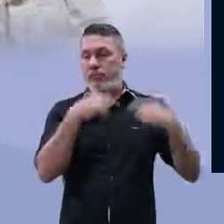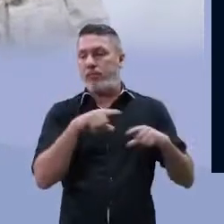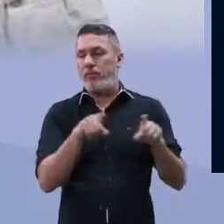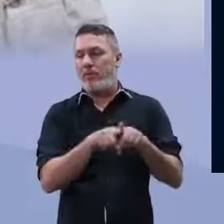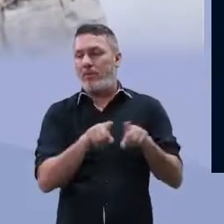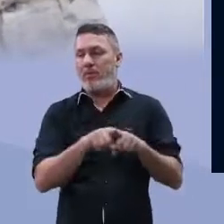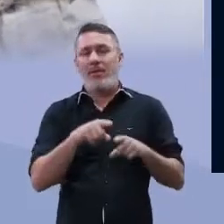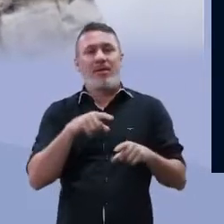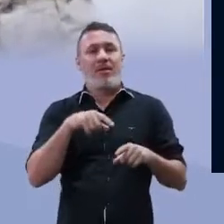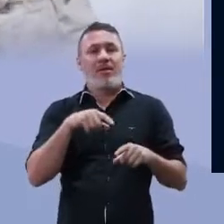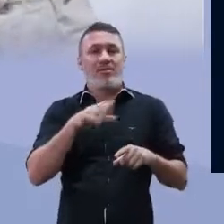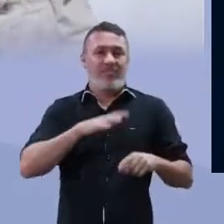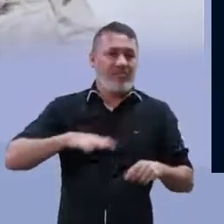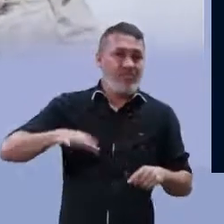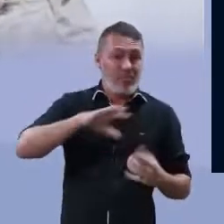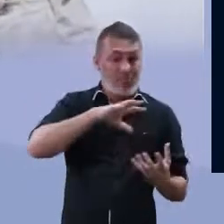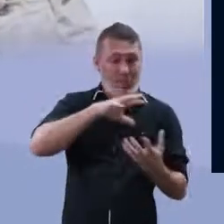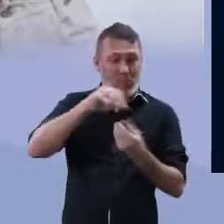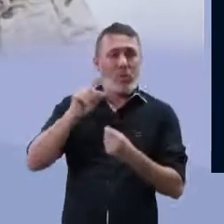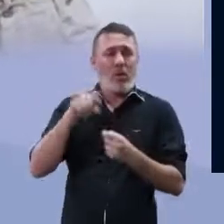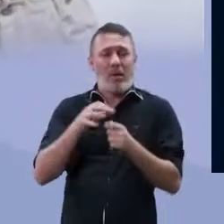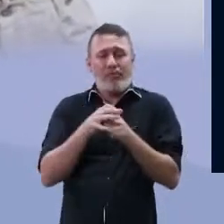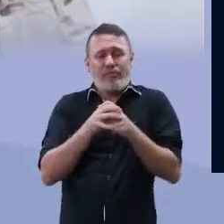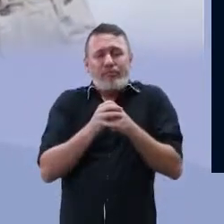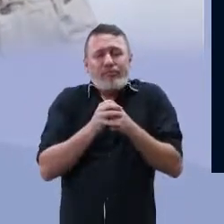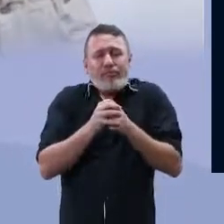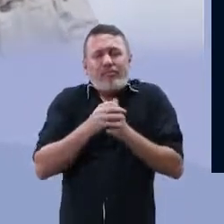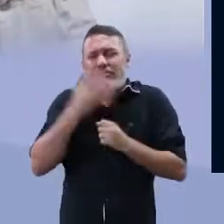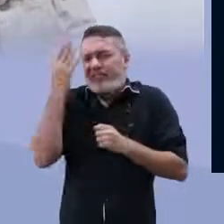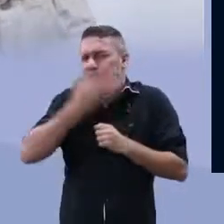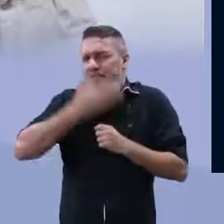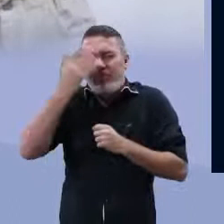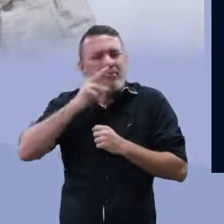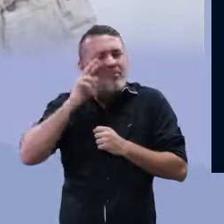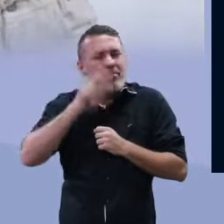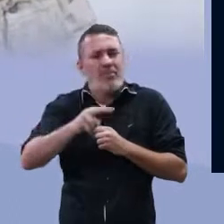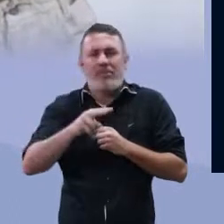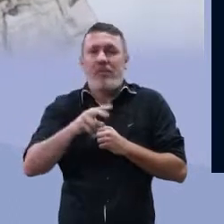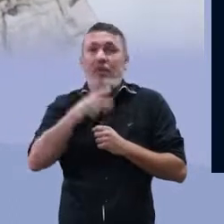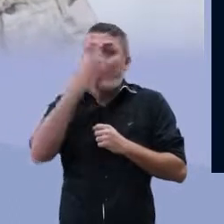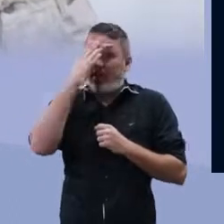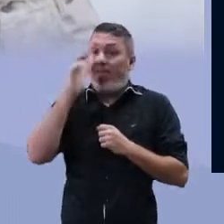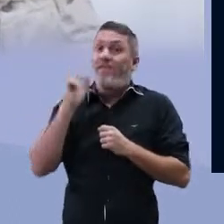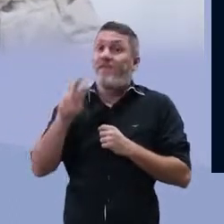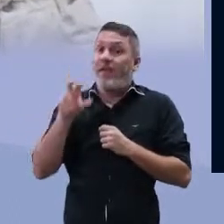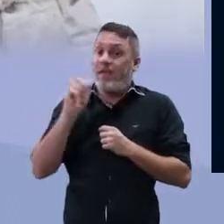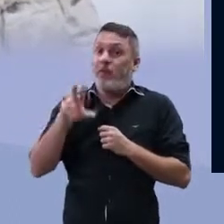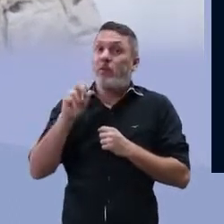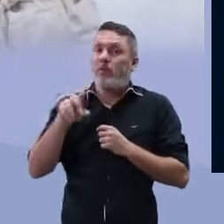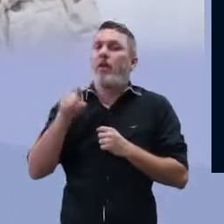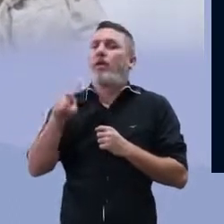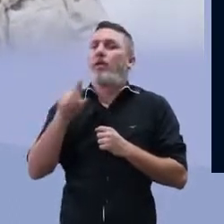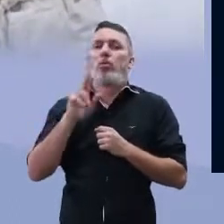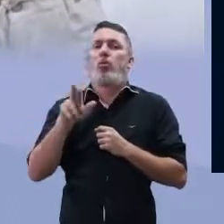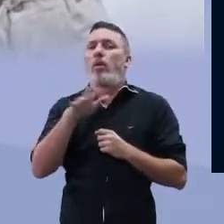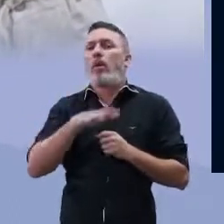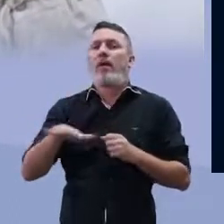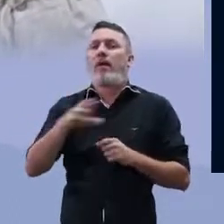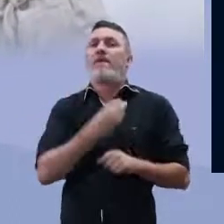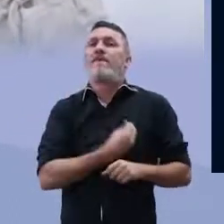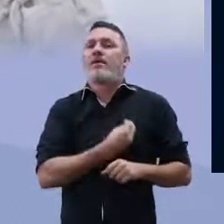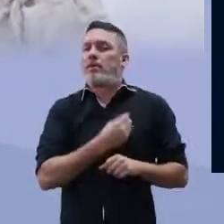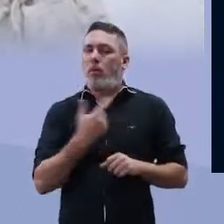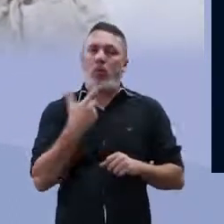Eles são considerados os menores organismos do planeta, levando em consideração que vírus não estão